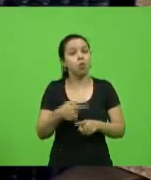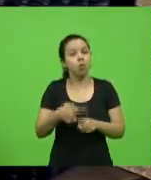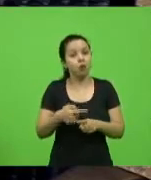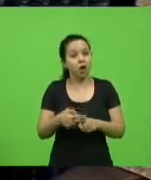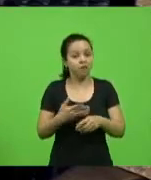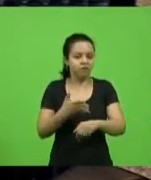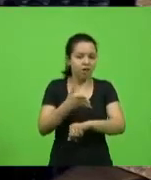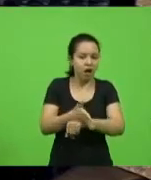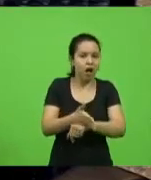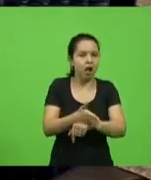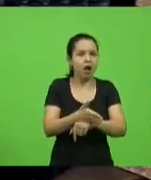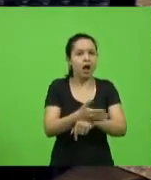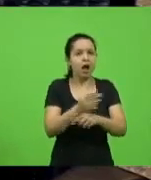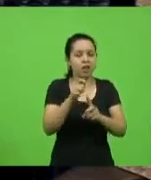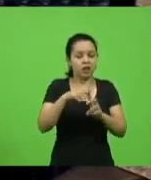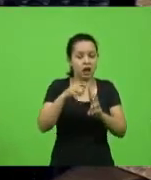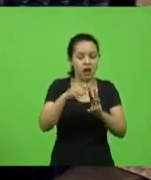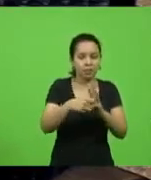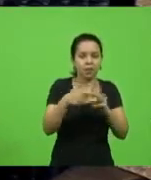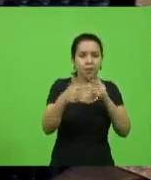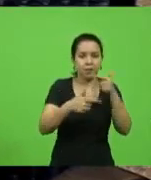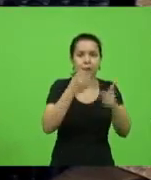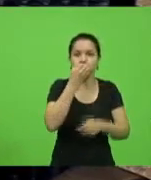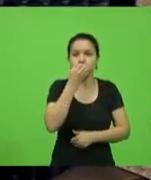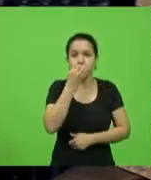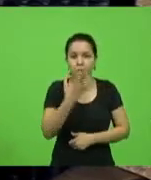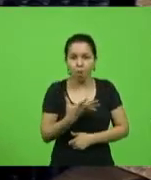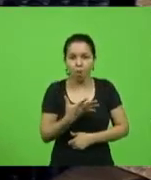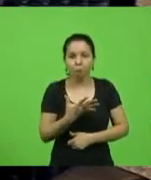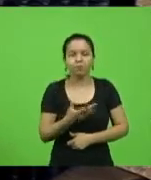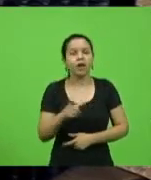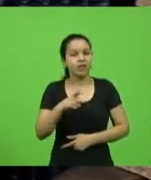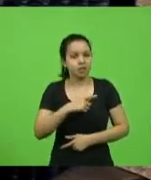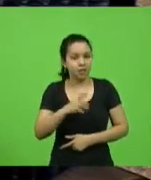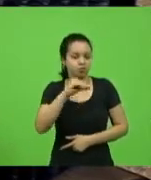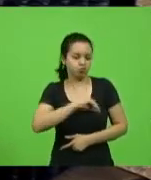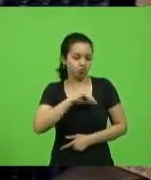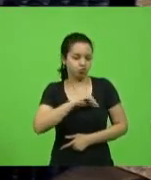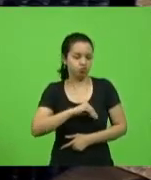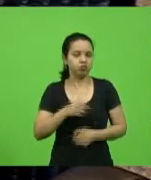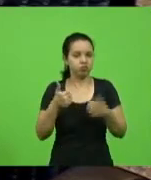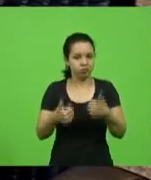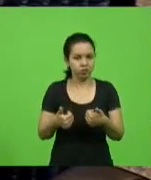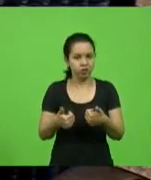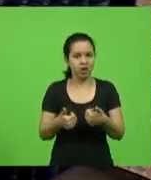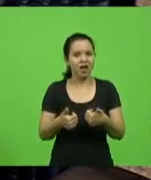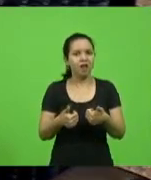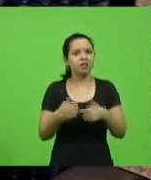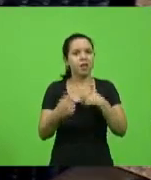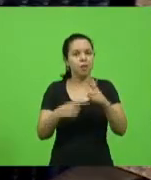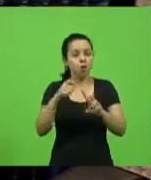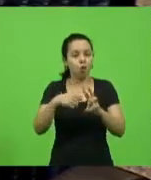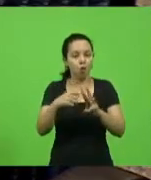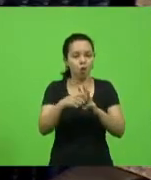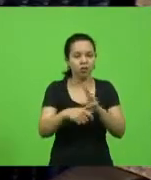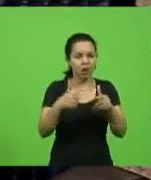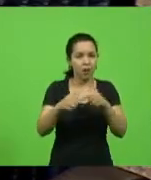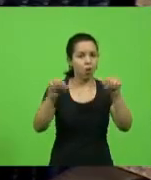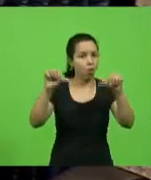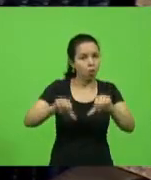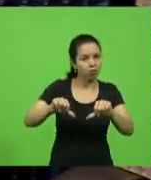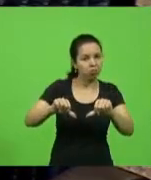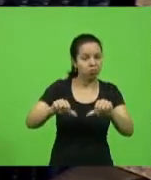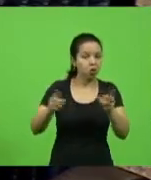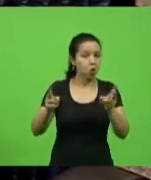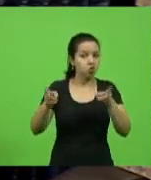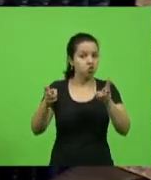trimestre muito bom e você ganha uma compensação salarial. Depois você vai lá, faz um trimestre ruim e fica do mesmo jeito. Então,